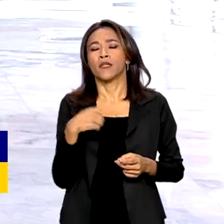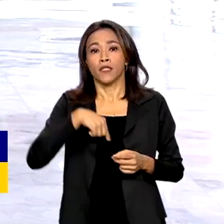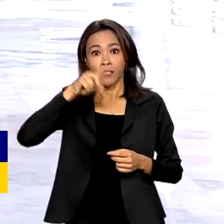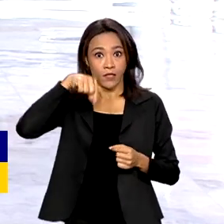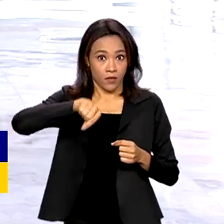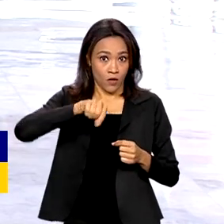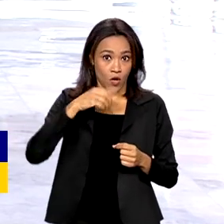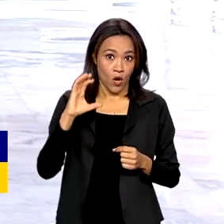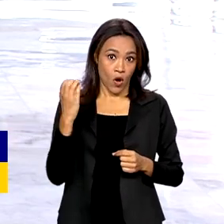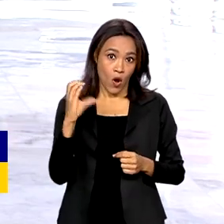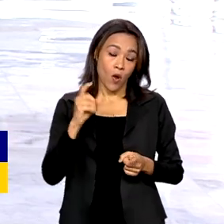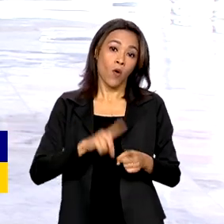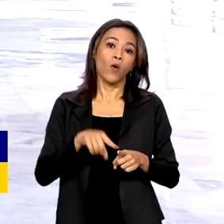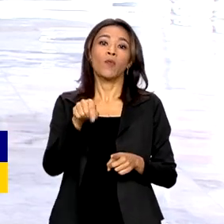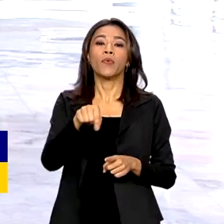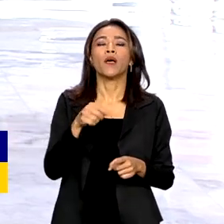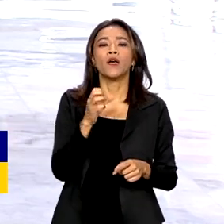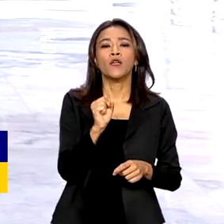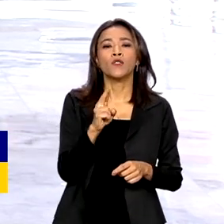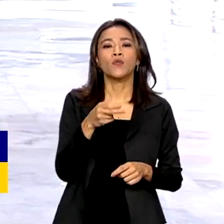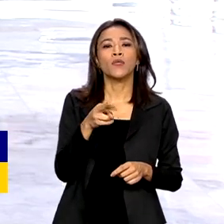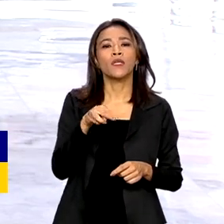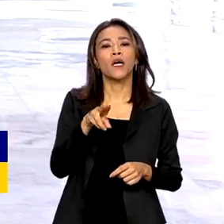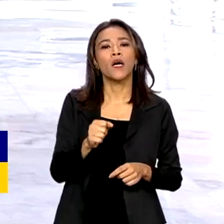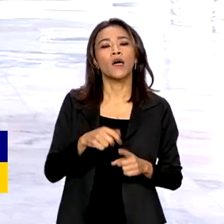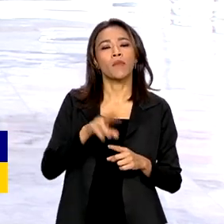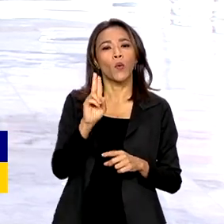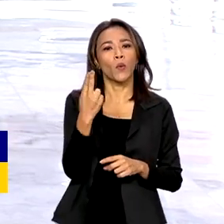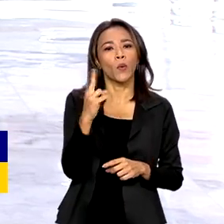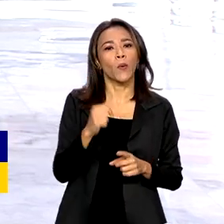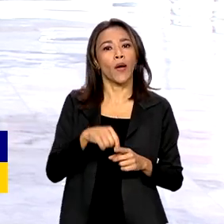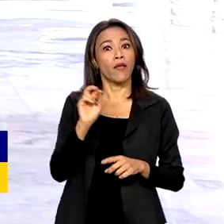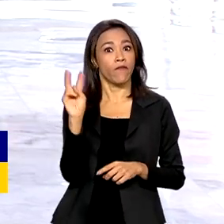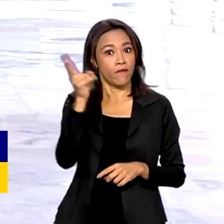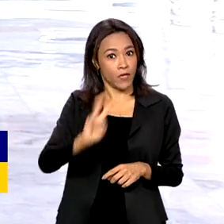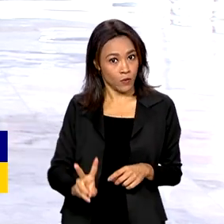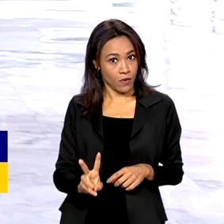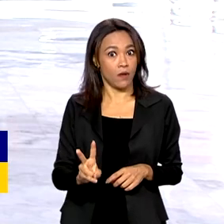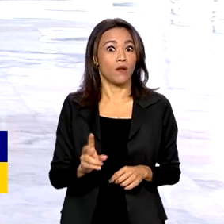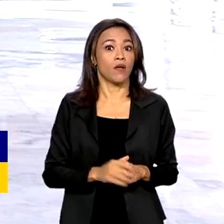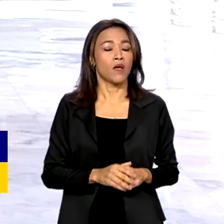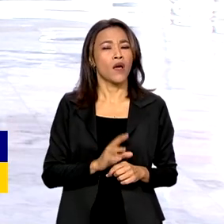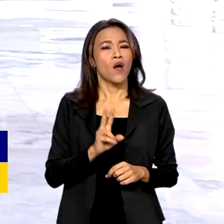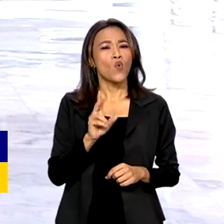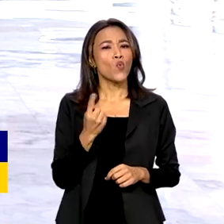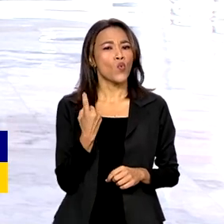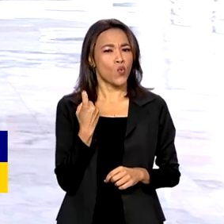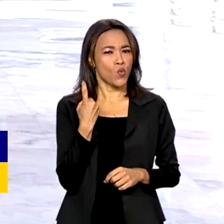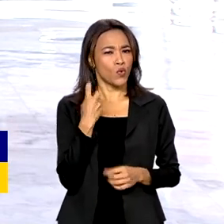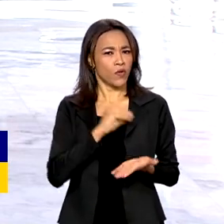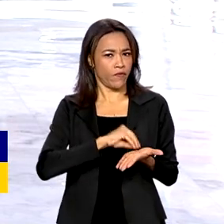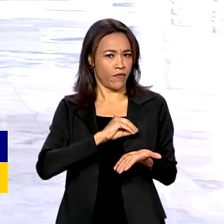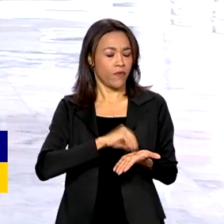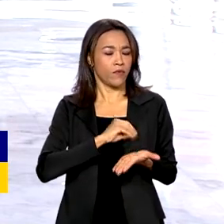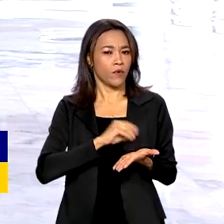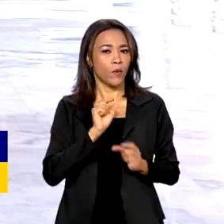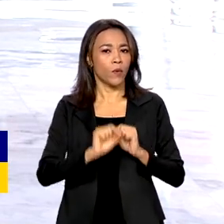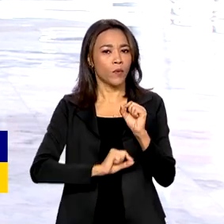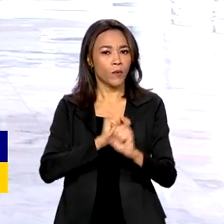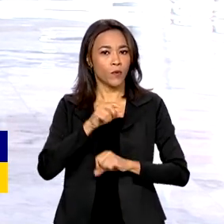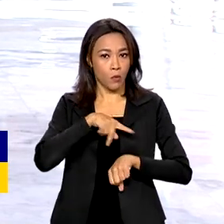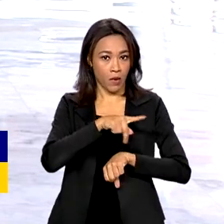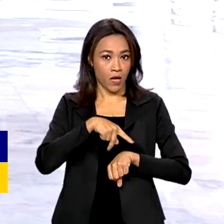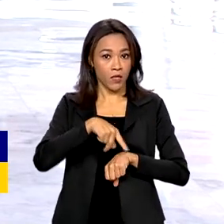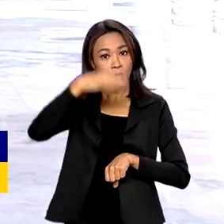Equador, Guiana, Paraguai, Suriname, Uruguai e Venezuela, né? A única ausência em nível presidencial será a